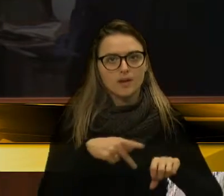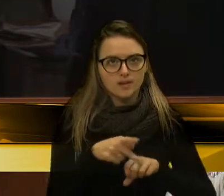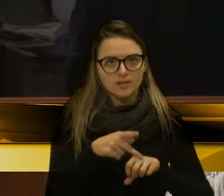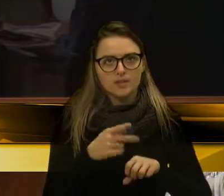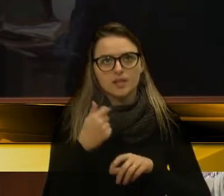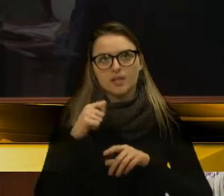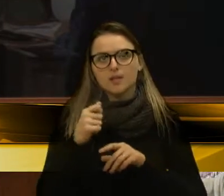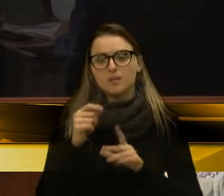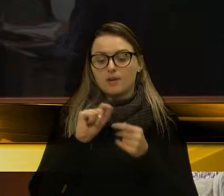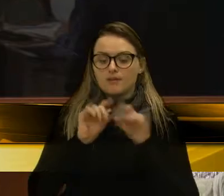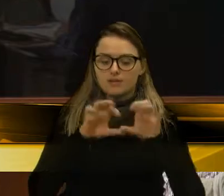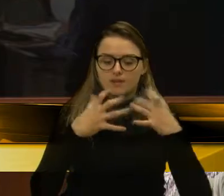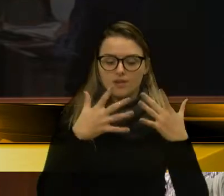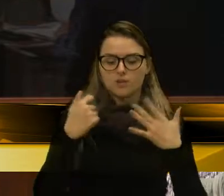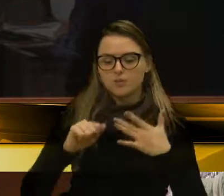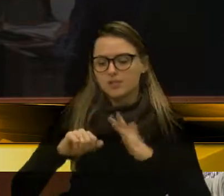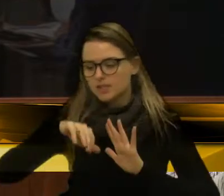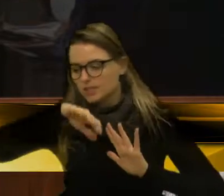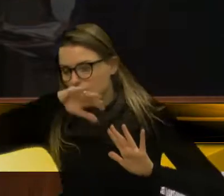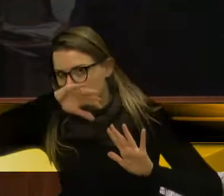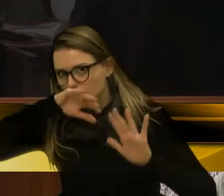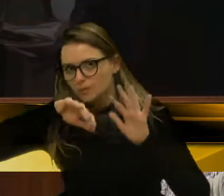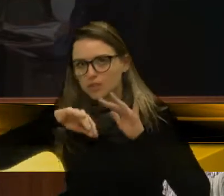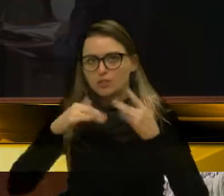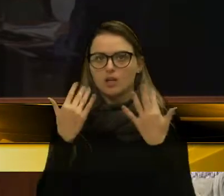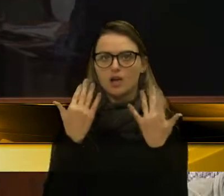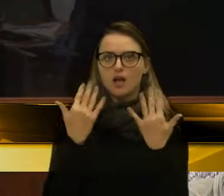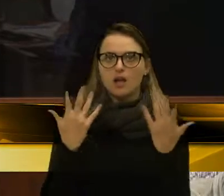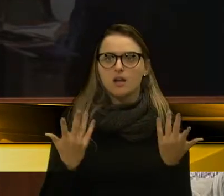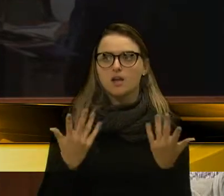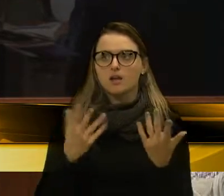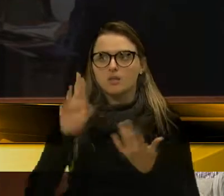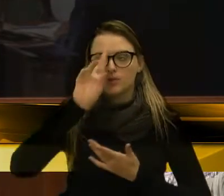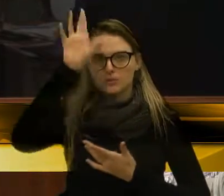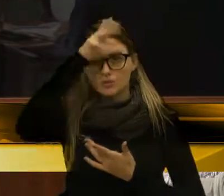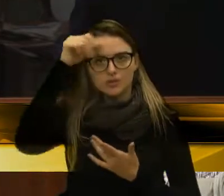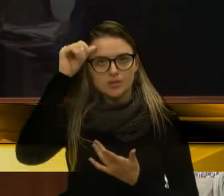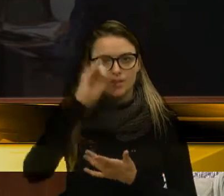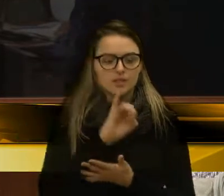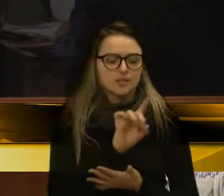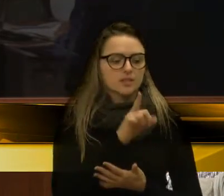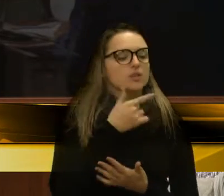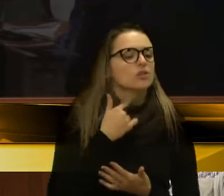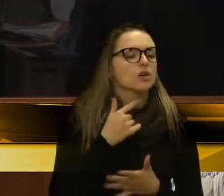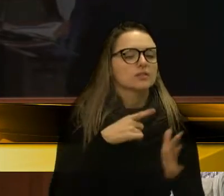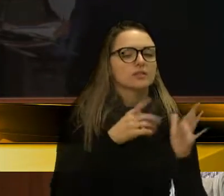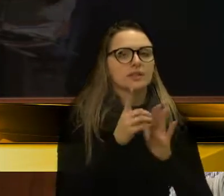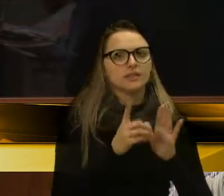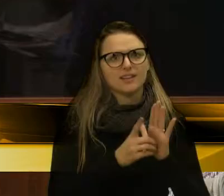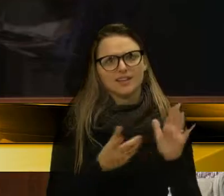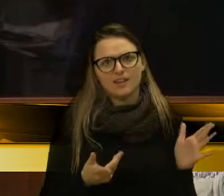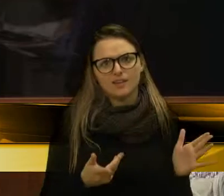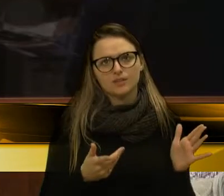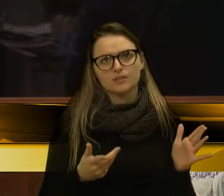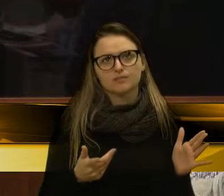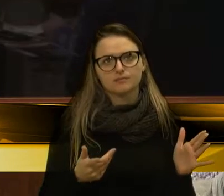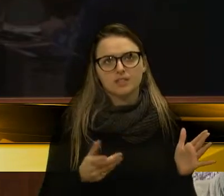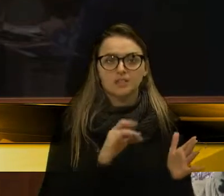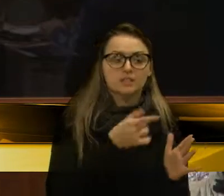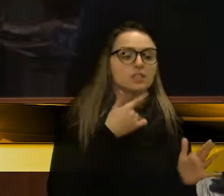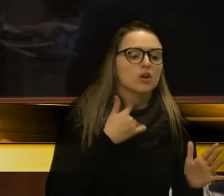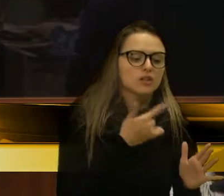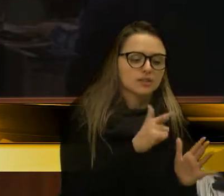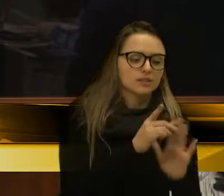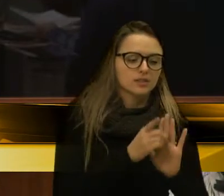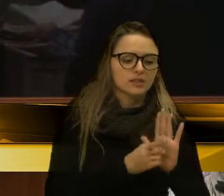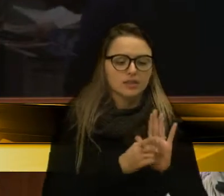que ela beijar a mão do prefeito. Aí, se ele gostar, facilita. Se não gostar, tem o decreto dele. Então, senhor presidente, em um momento oportuno,